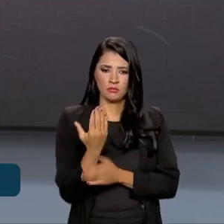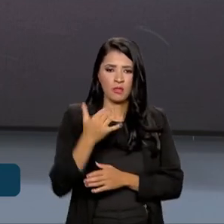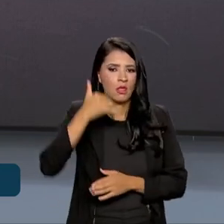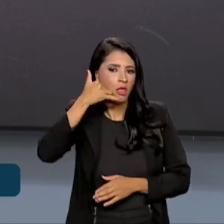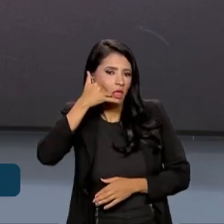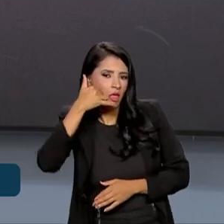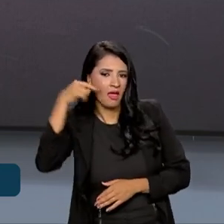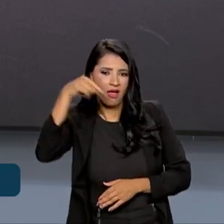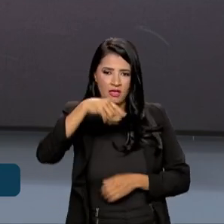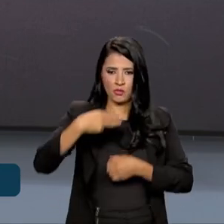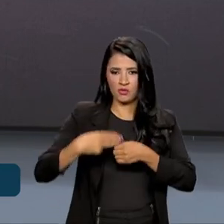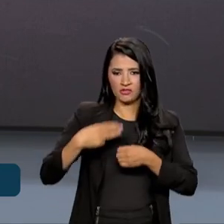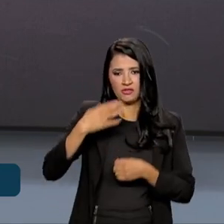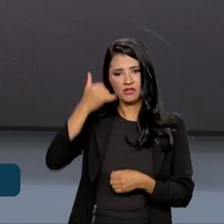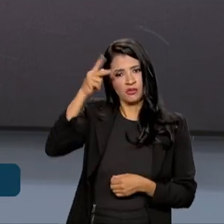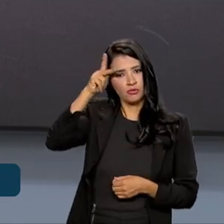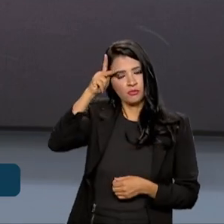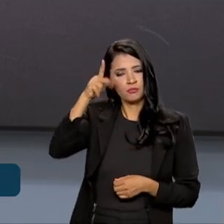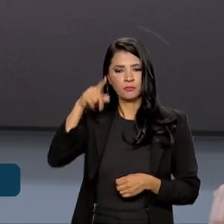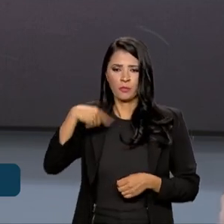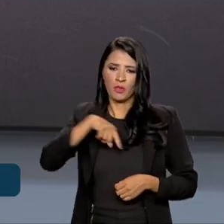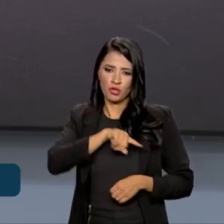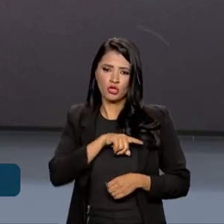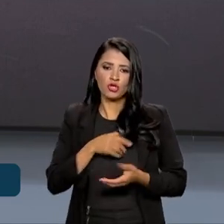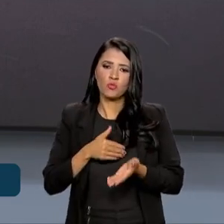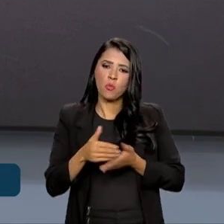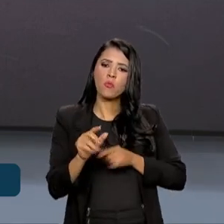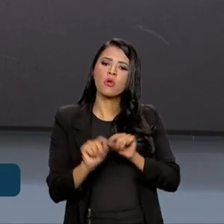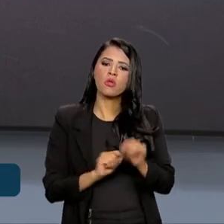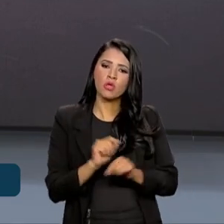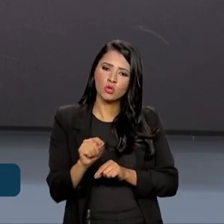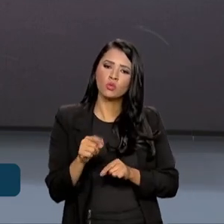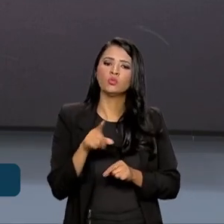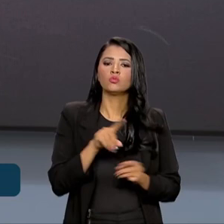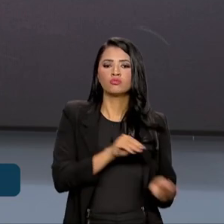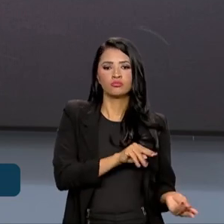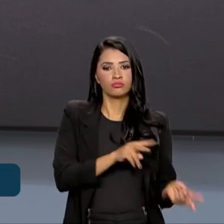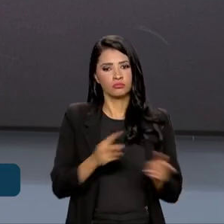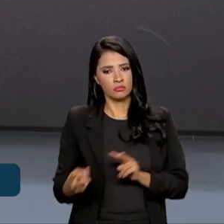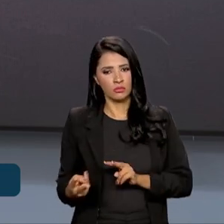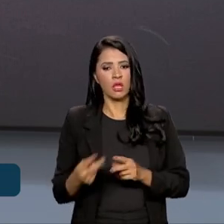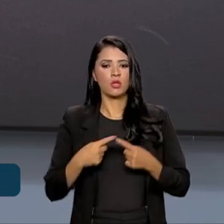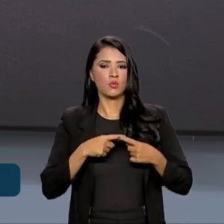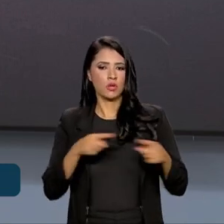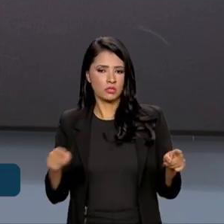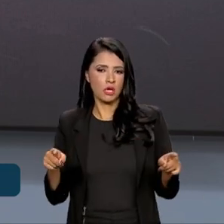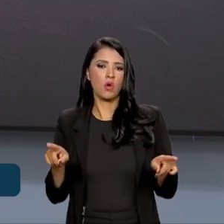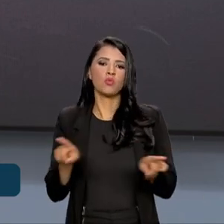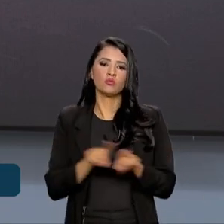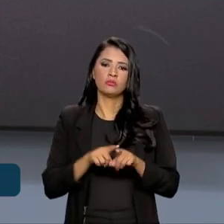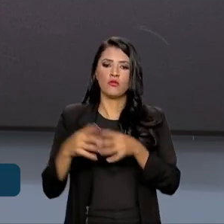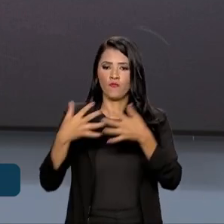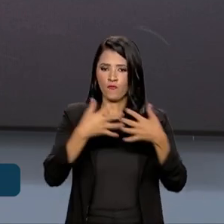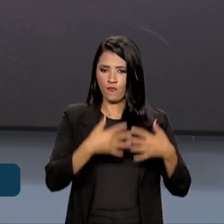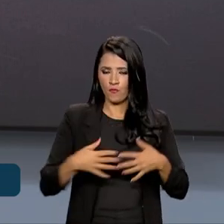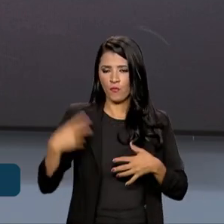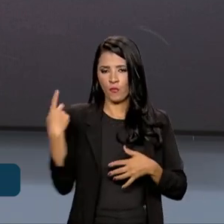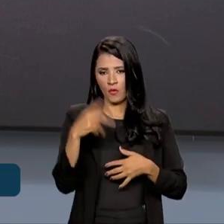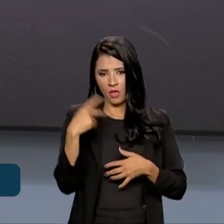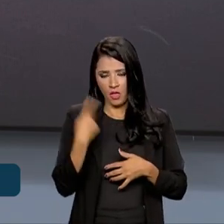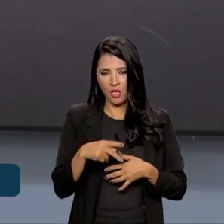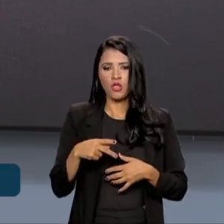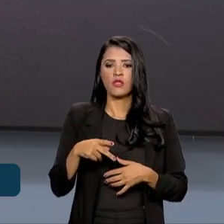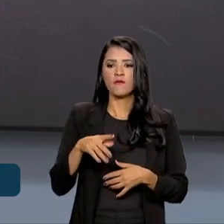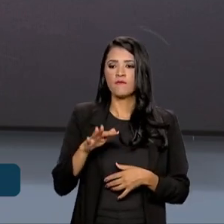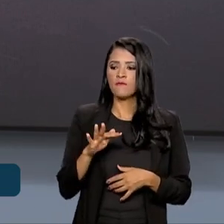aqui no município de Parintim, e por a gente passar, partir do momento da inauguração e do funcionamento do cabo de fibra